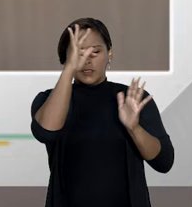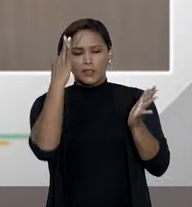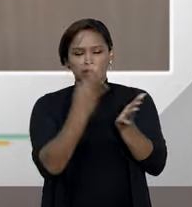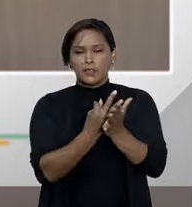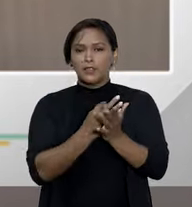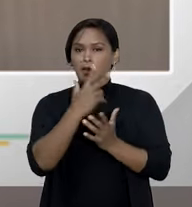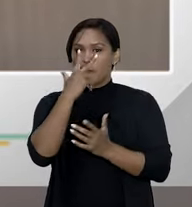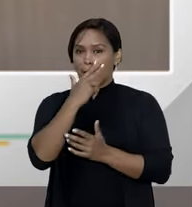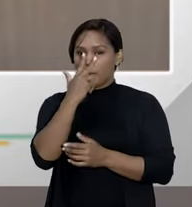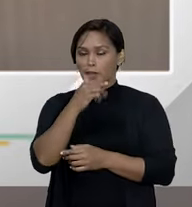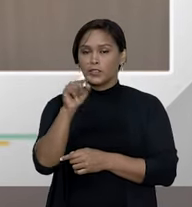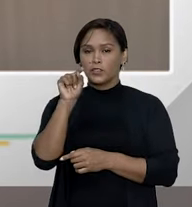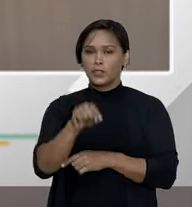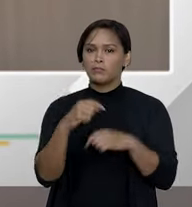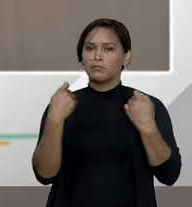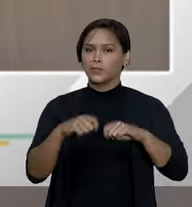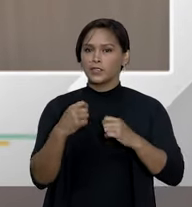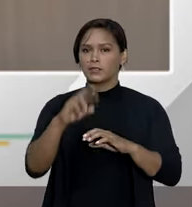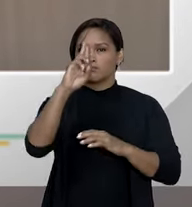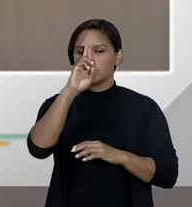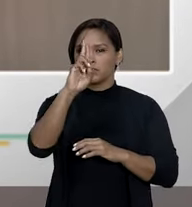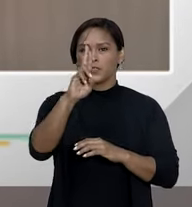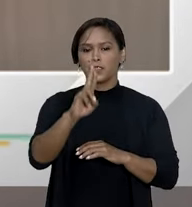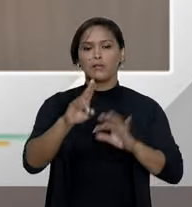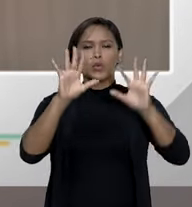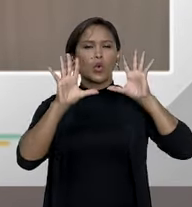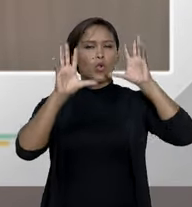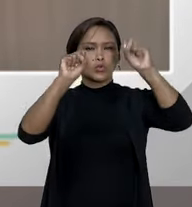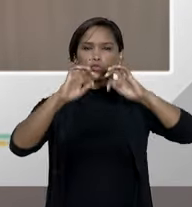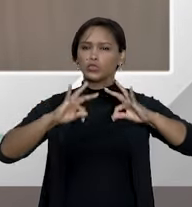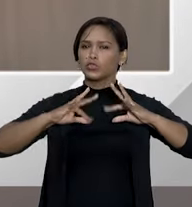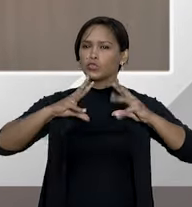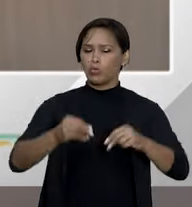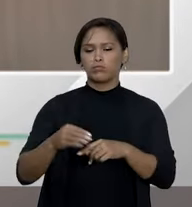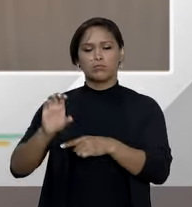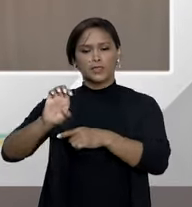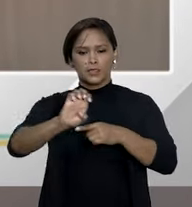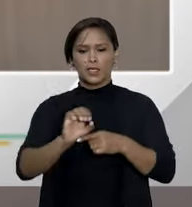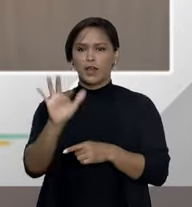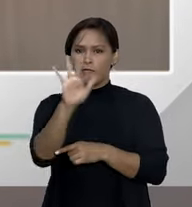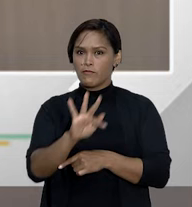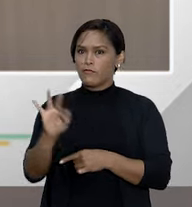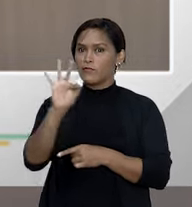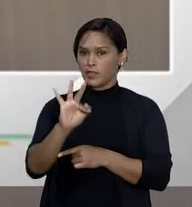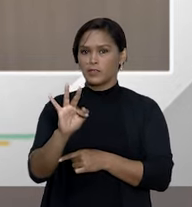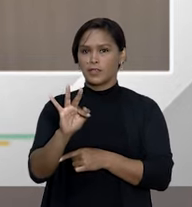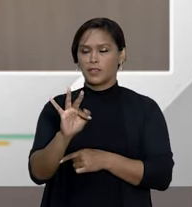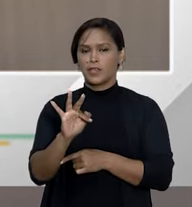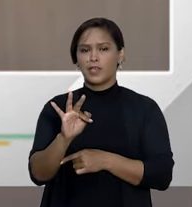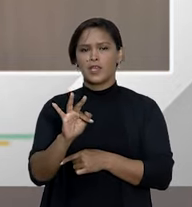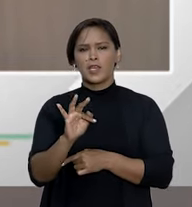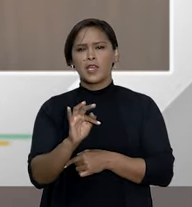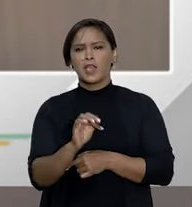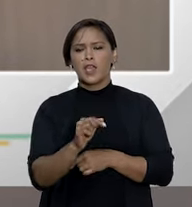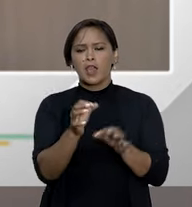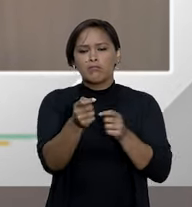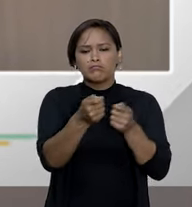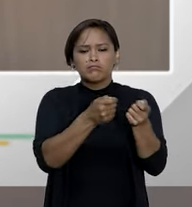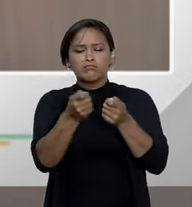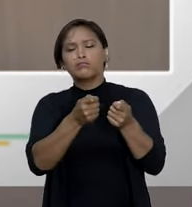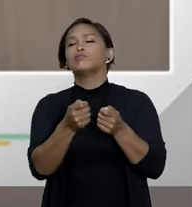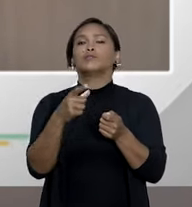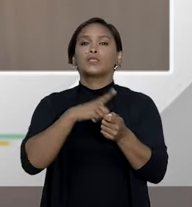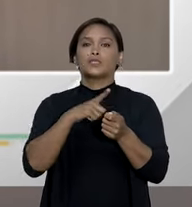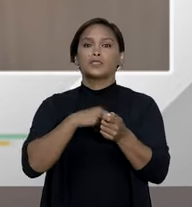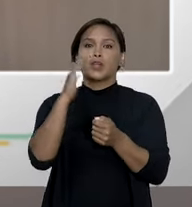repetitivo deve ser respeitada pelos tribunais estaduais e federais. É uma ferramenta que possibilita,